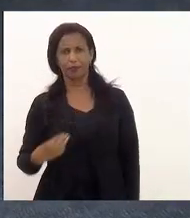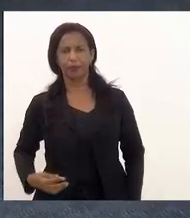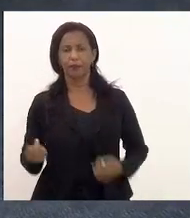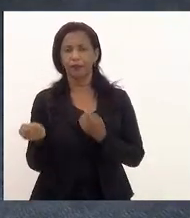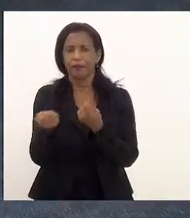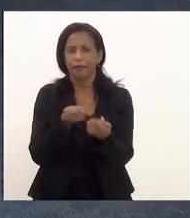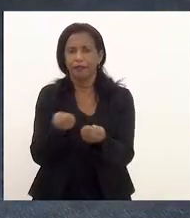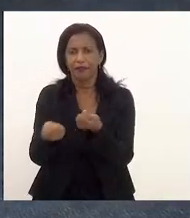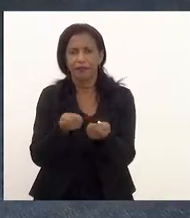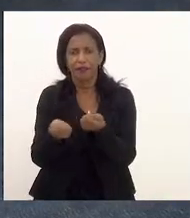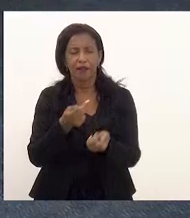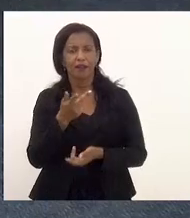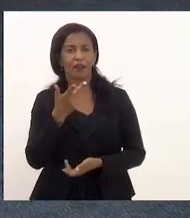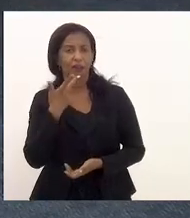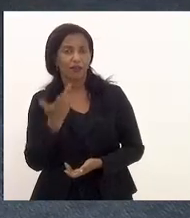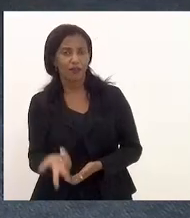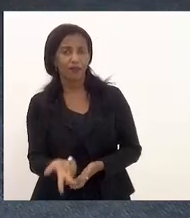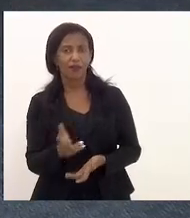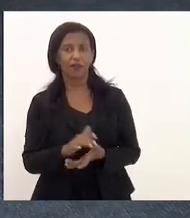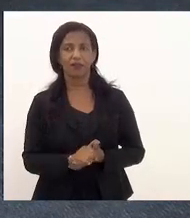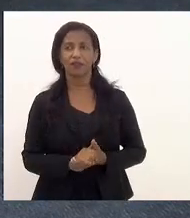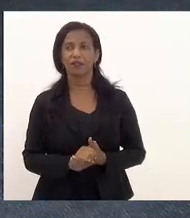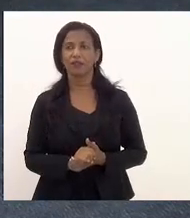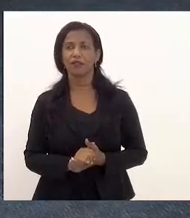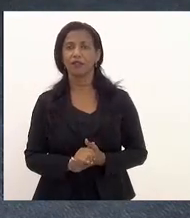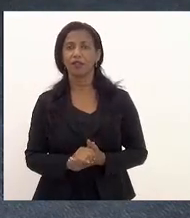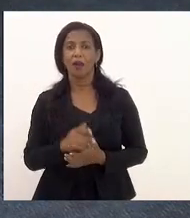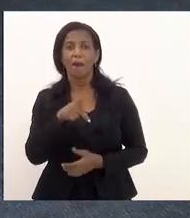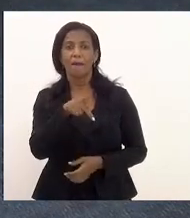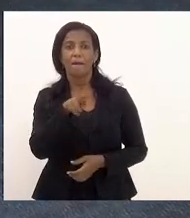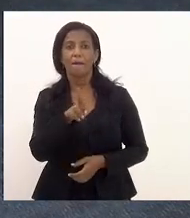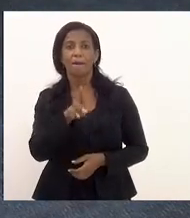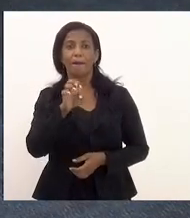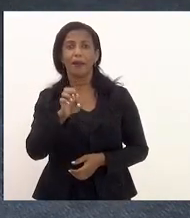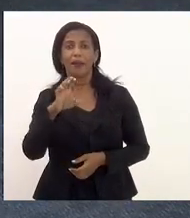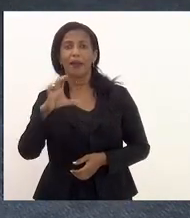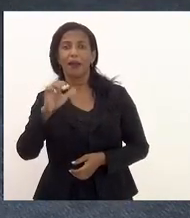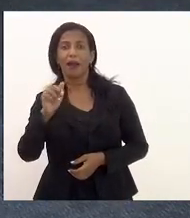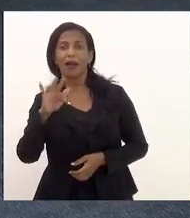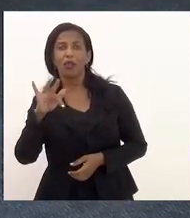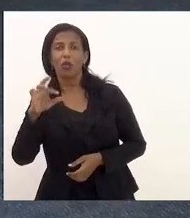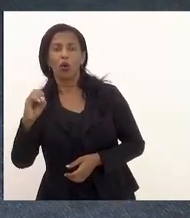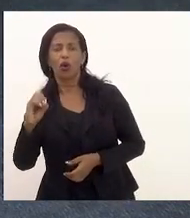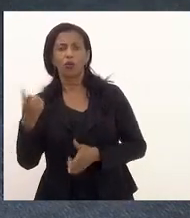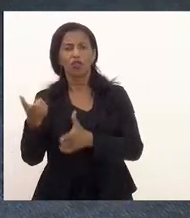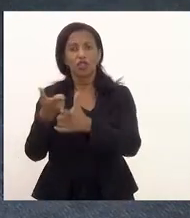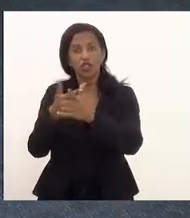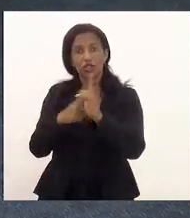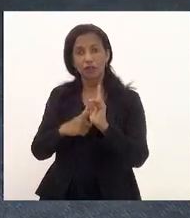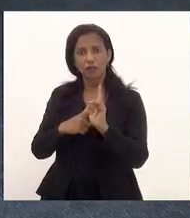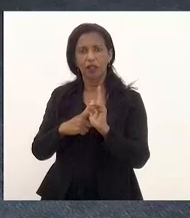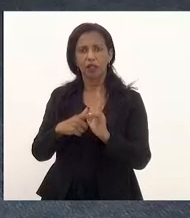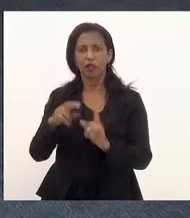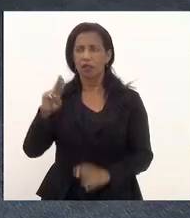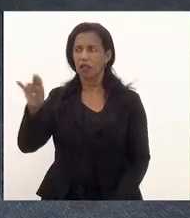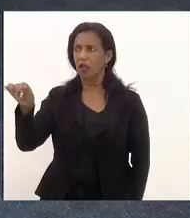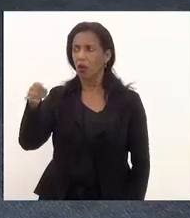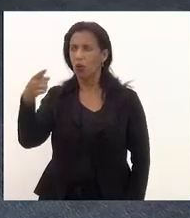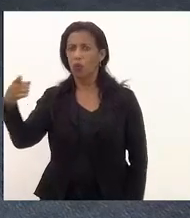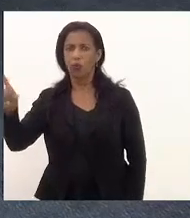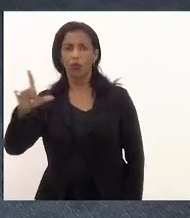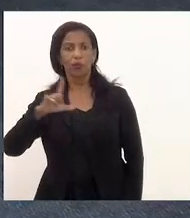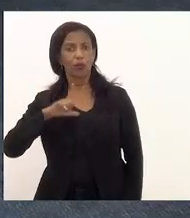Economia, dizendo que, sobre os precatórios, que a dívida que a União tem,